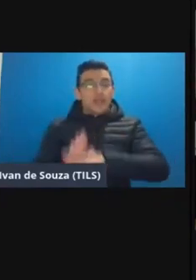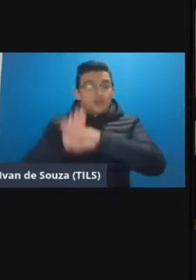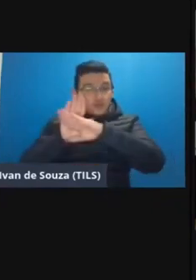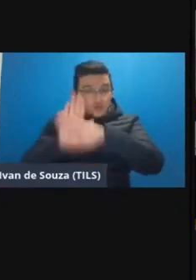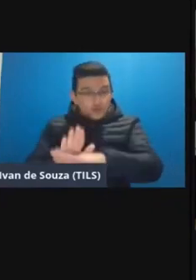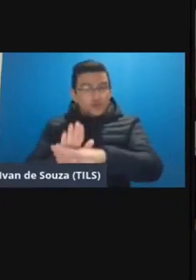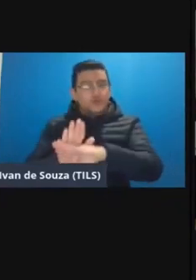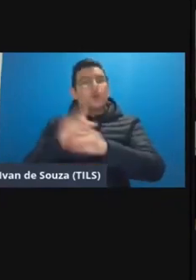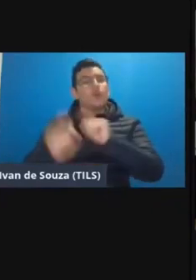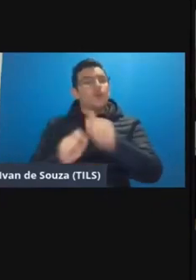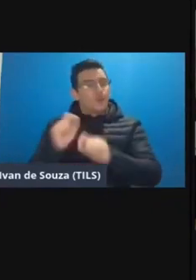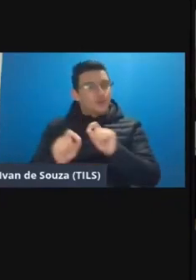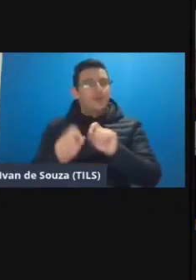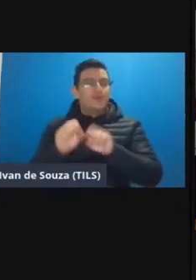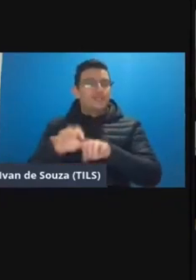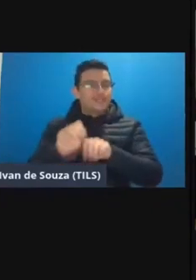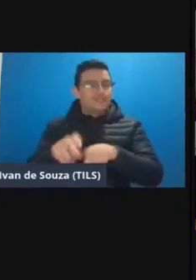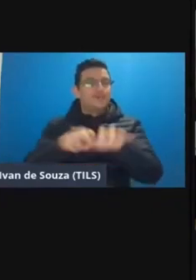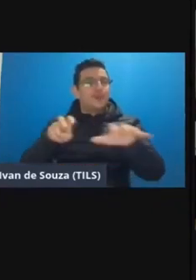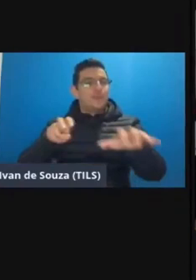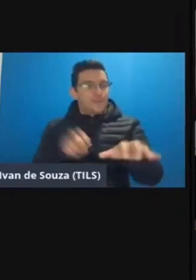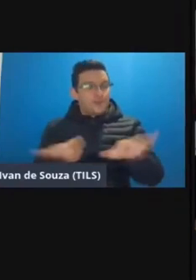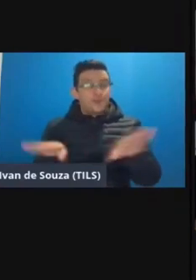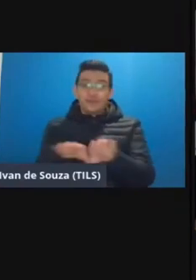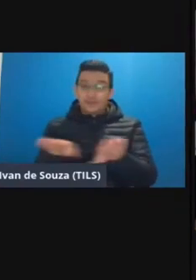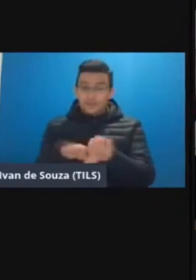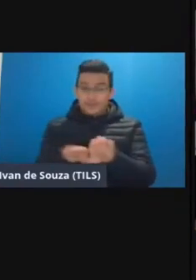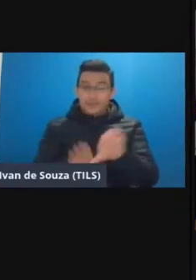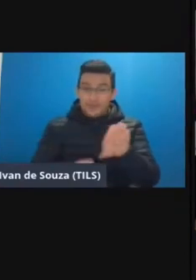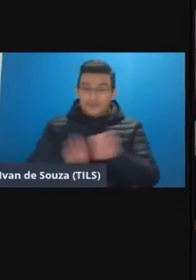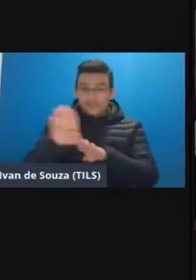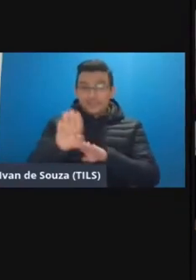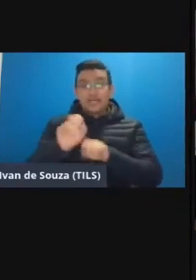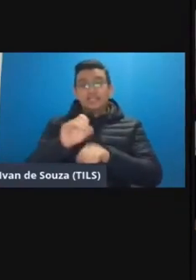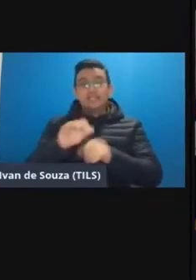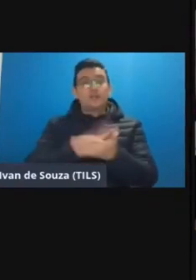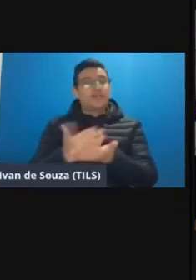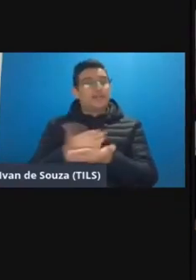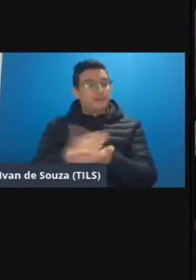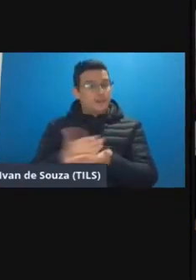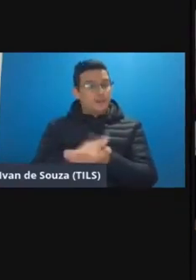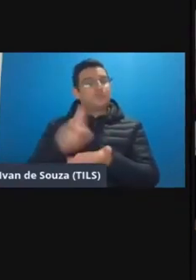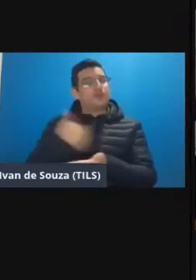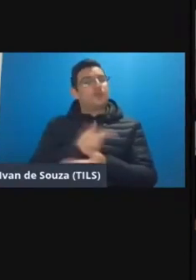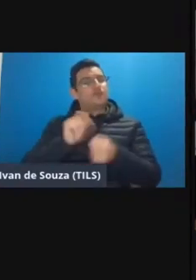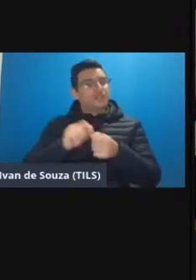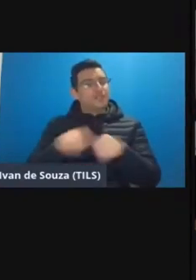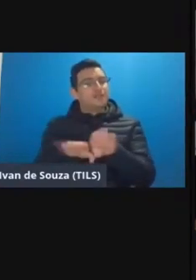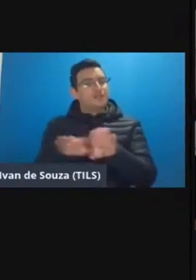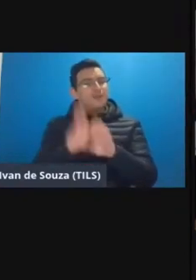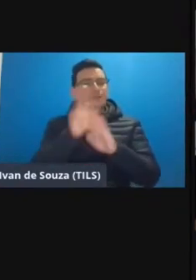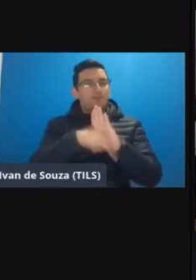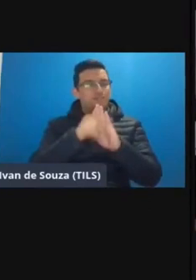para o ensino remoto e também para avançar para o ensino híbrido nós fizemos também um